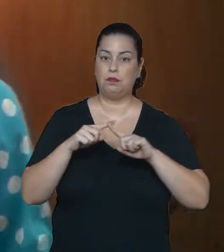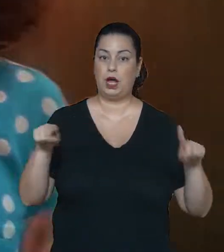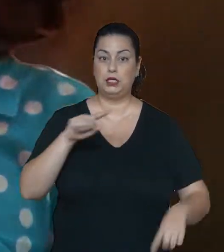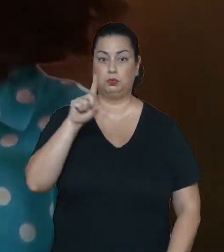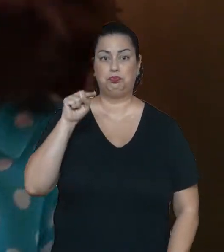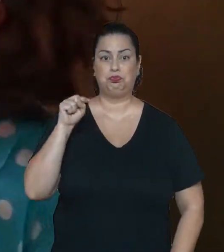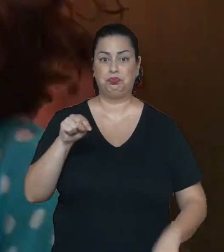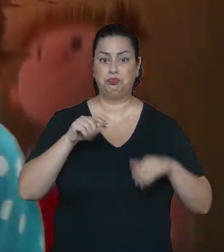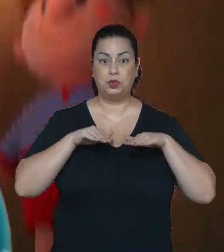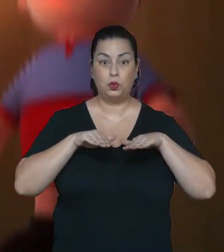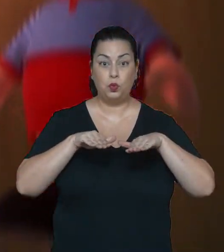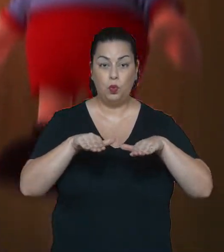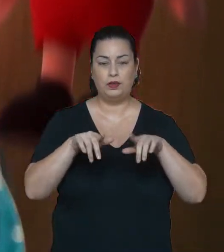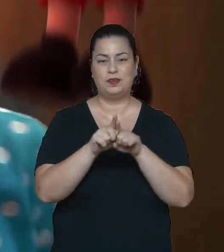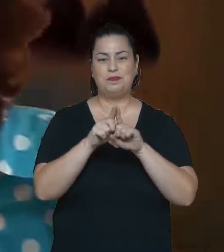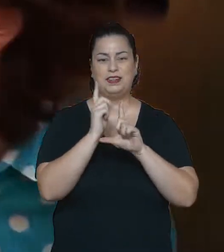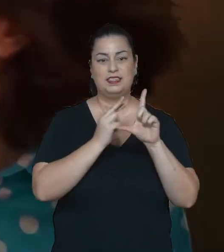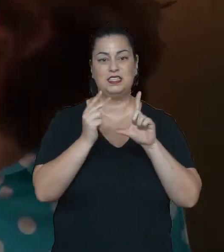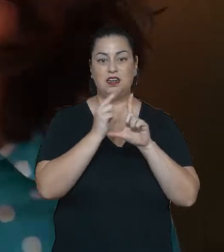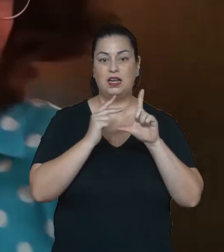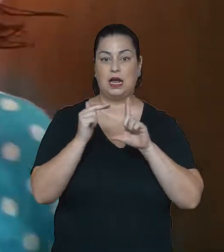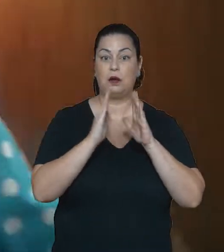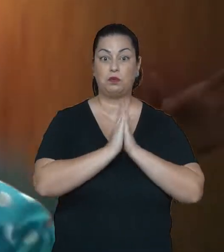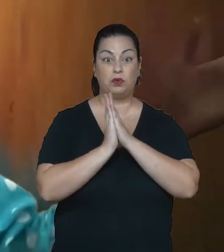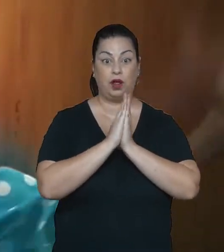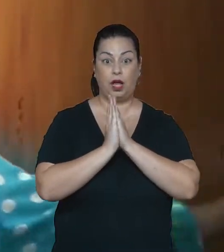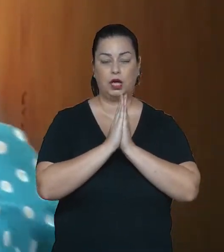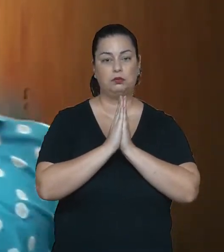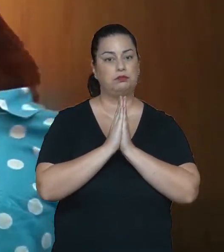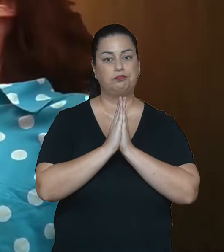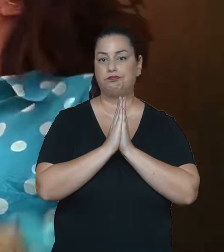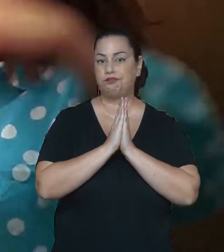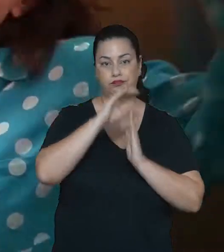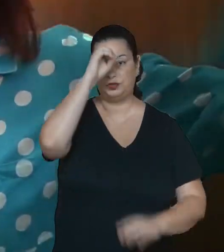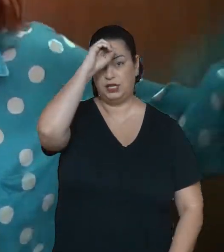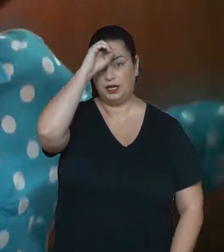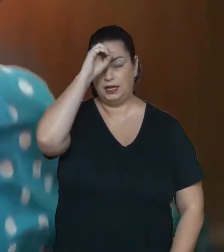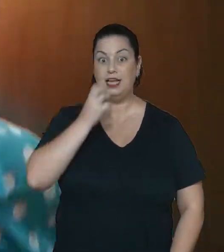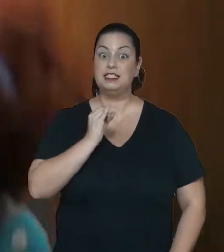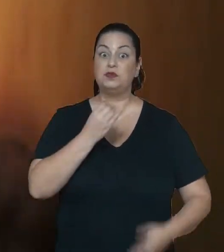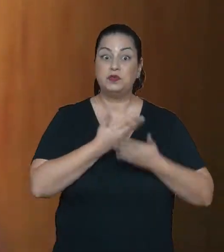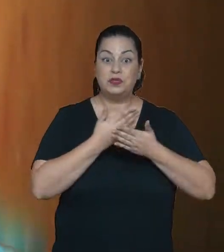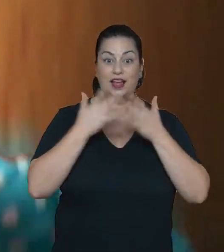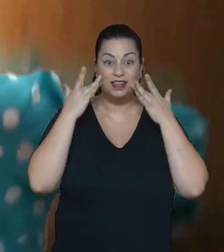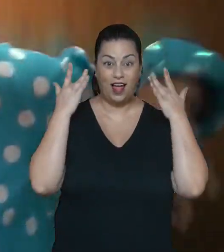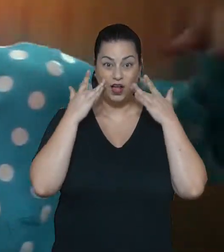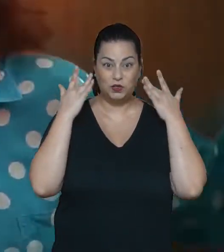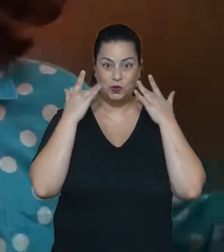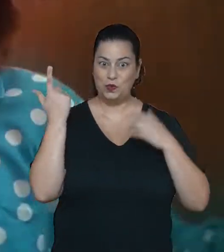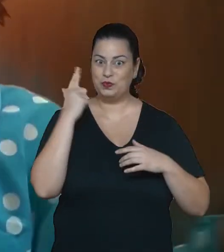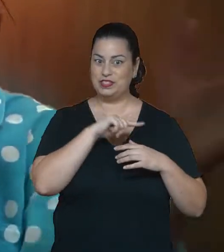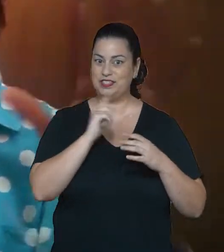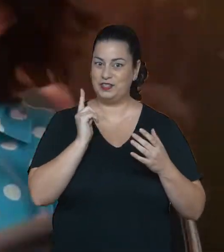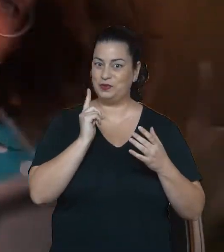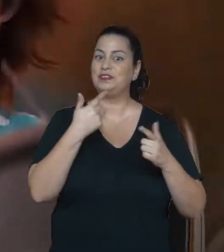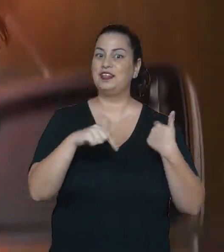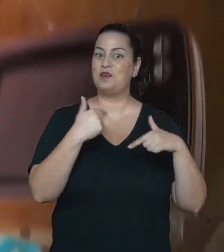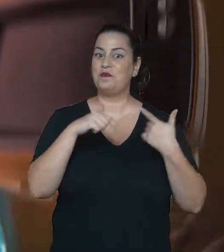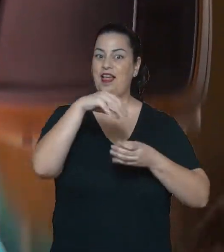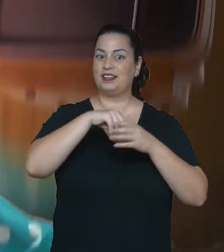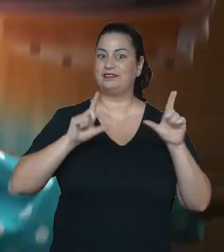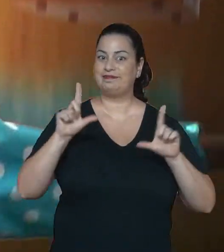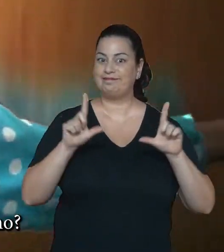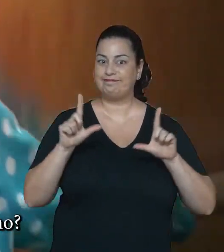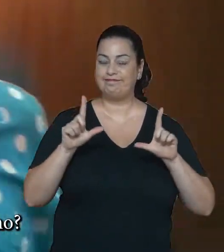Mas eu não sei costurar. E desenhar bonecas também não. E se eu fizer teatro, eu consigo uma vaga na